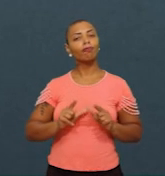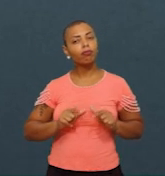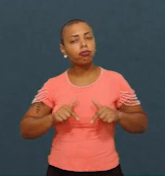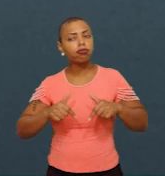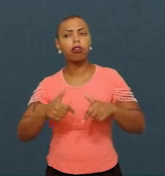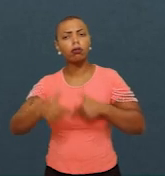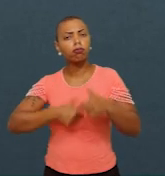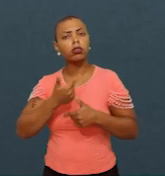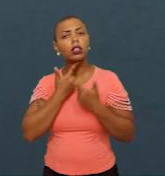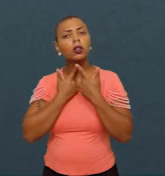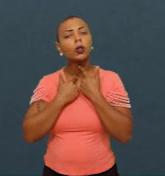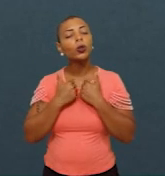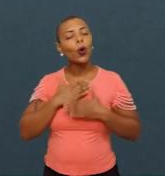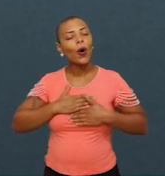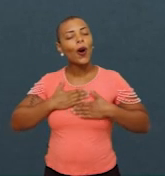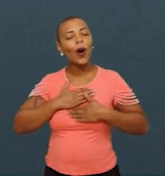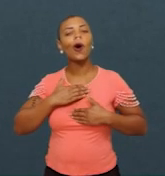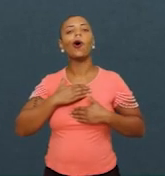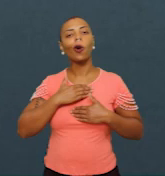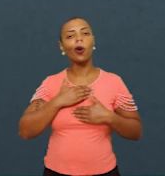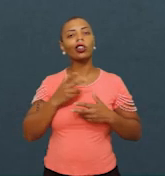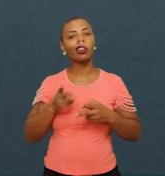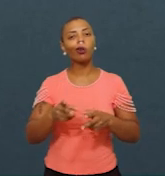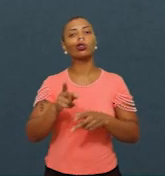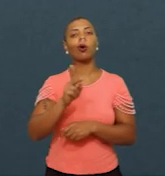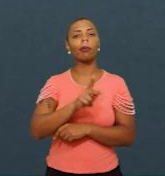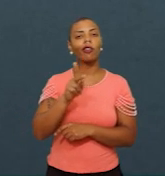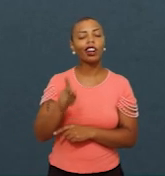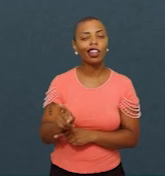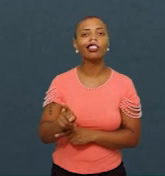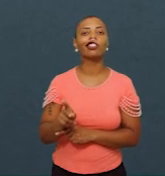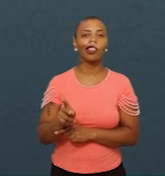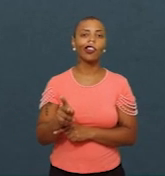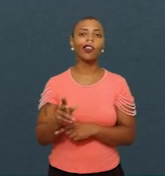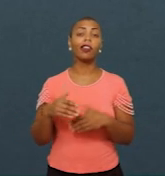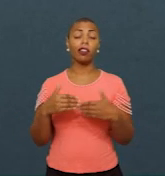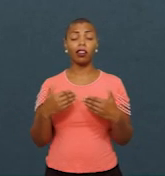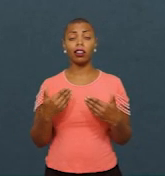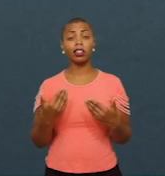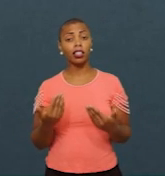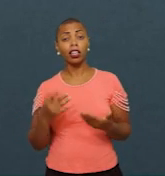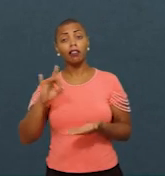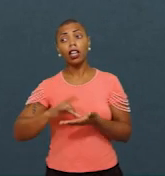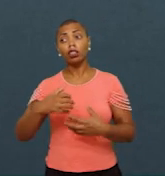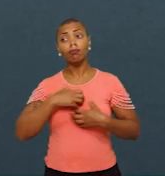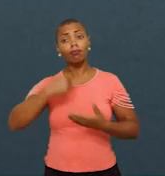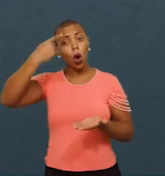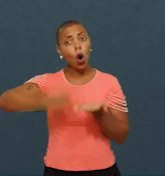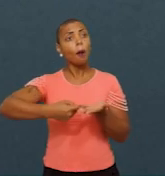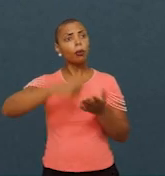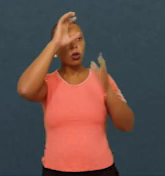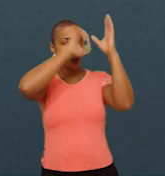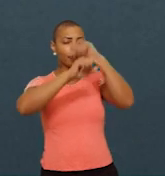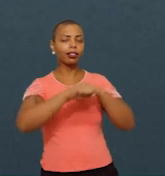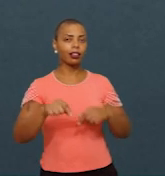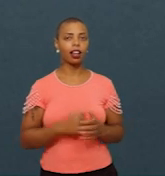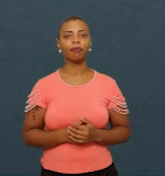gostando de ser professor, com que ele realmente se comprometa com a aprendizagem. É